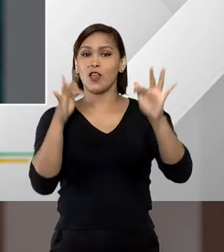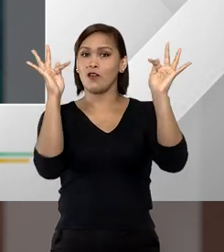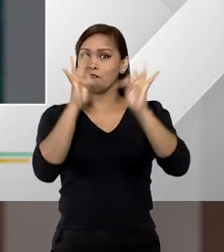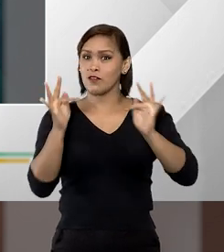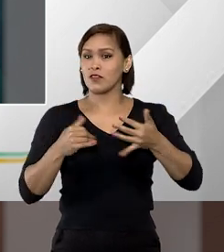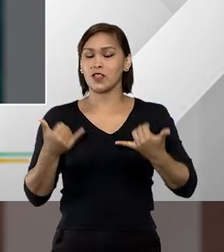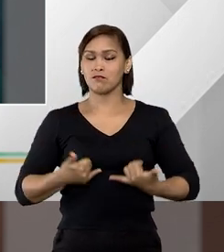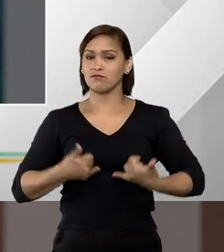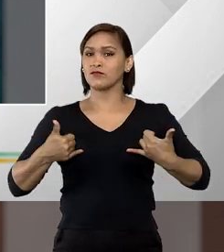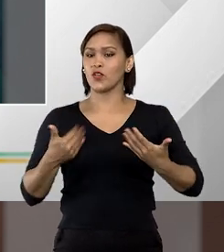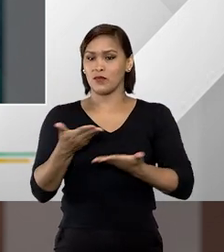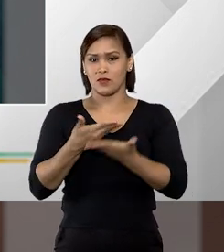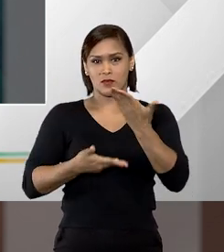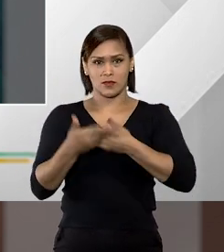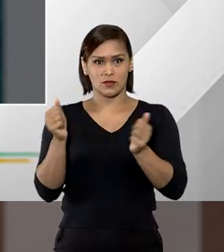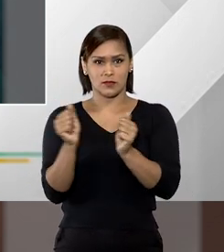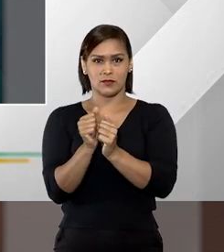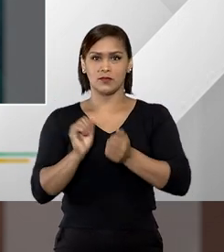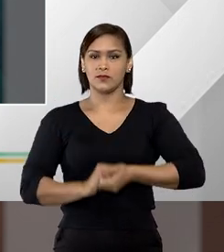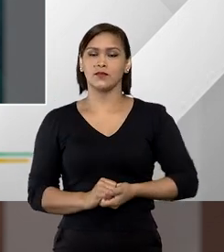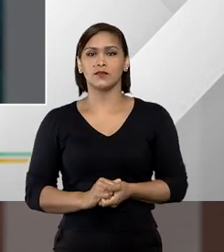feliz, muito honrada de estar com vocês.